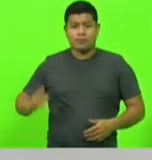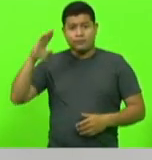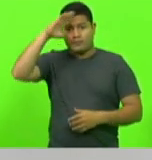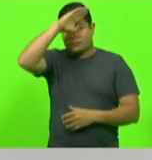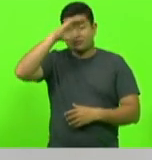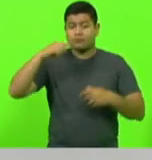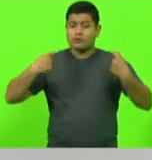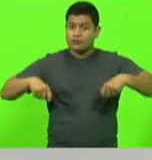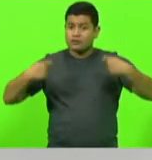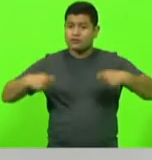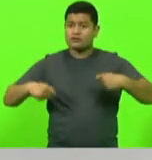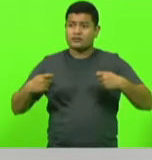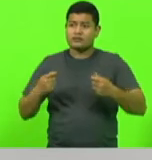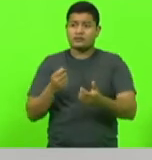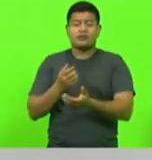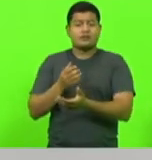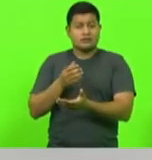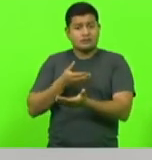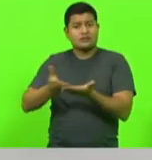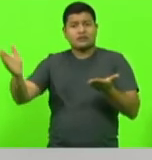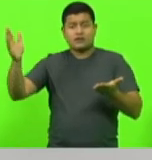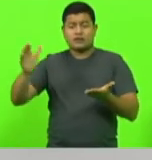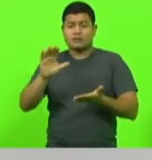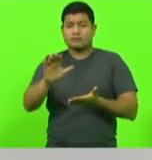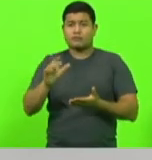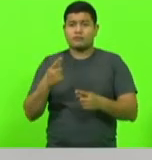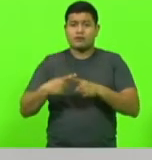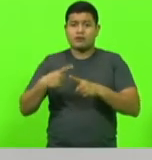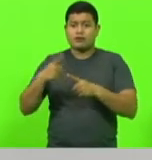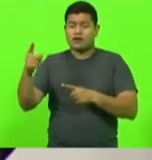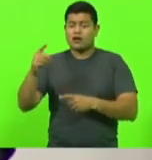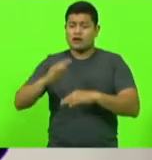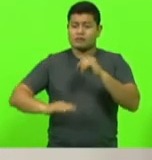e é o que as pesquisas mostram do que vai acontecer. Obrigado, presidente.